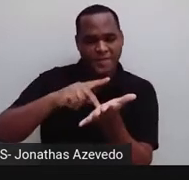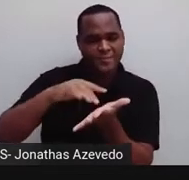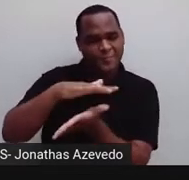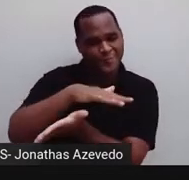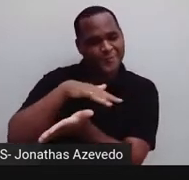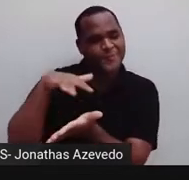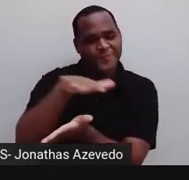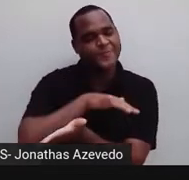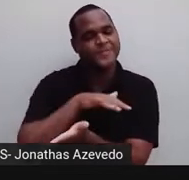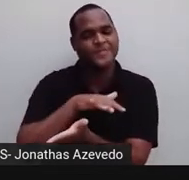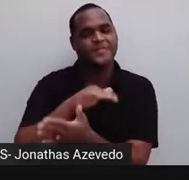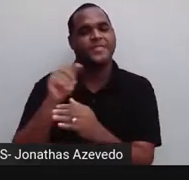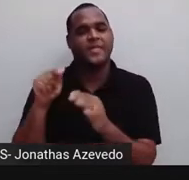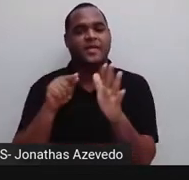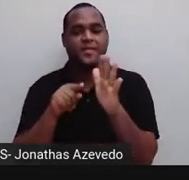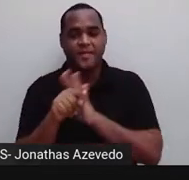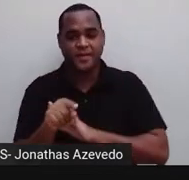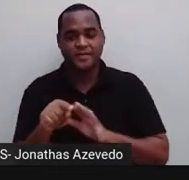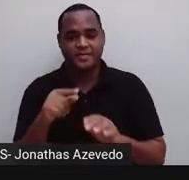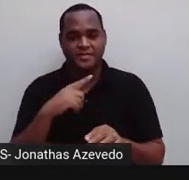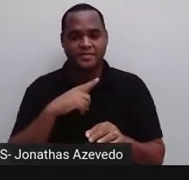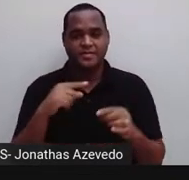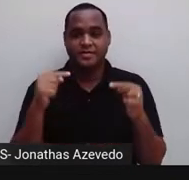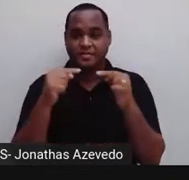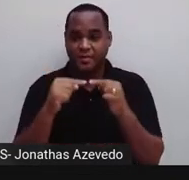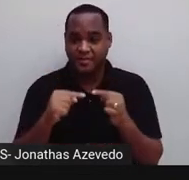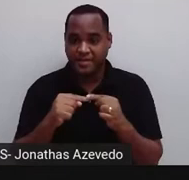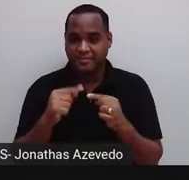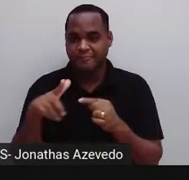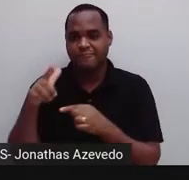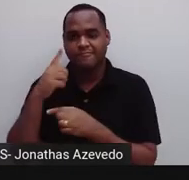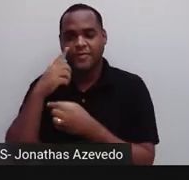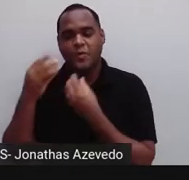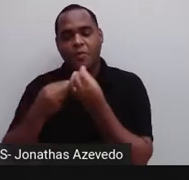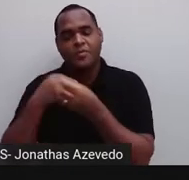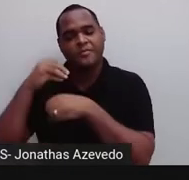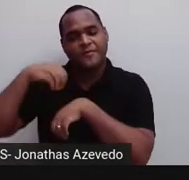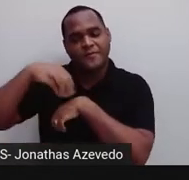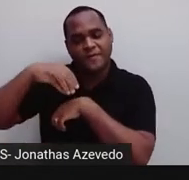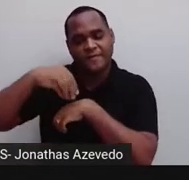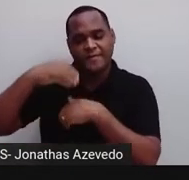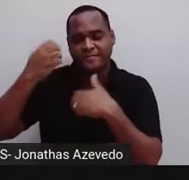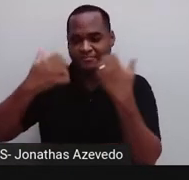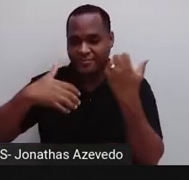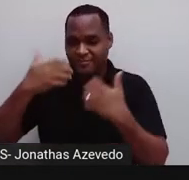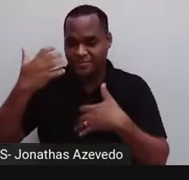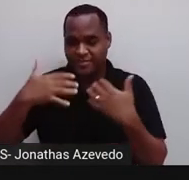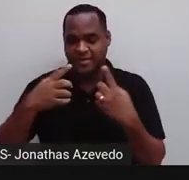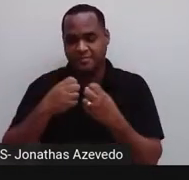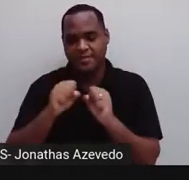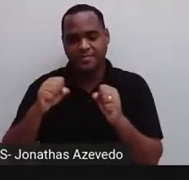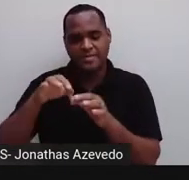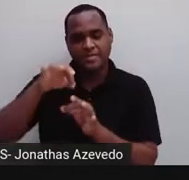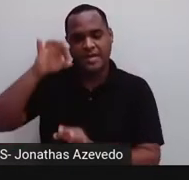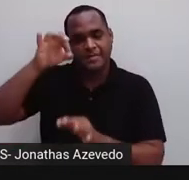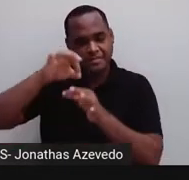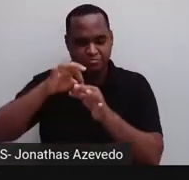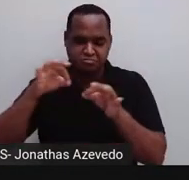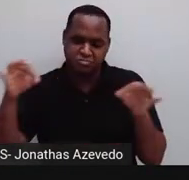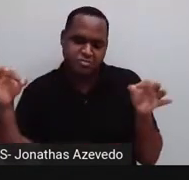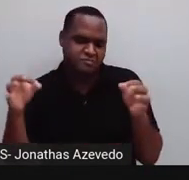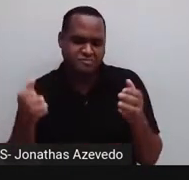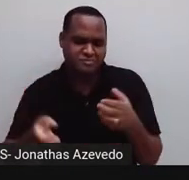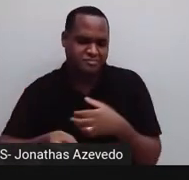sobre tratamento da informação e sobre grandezas e medidas. É como se a gente